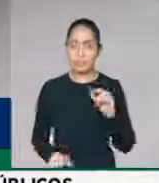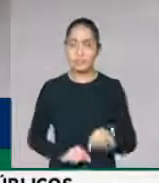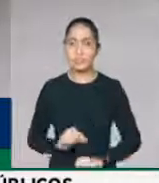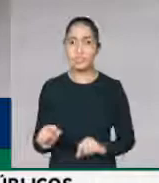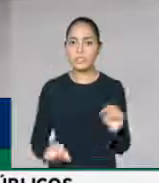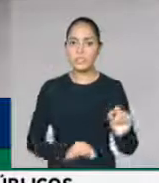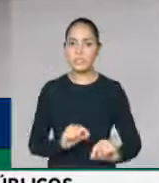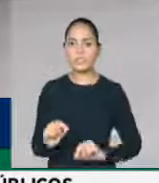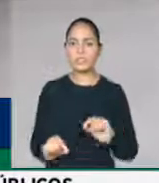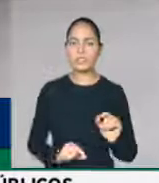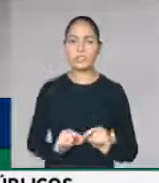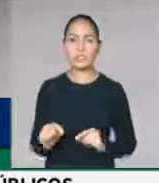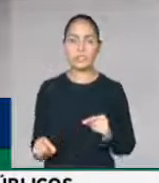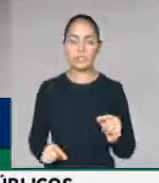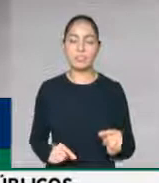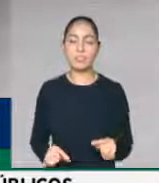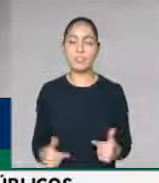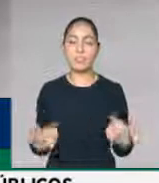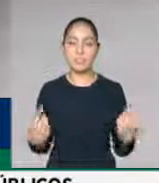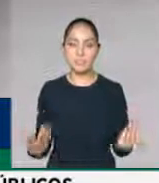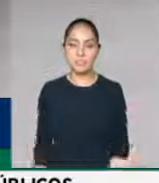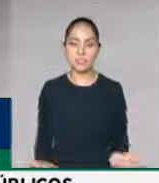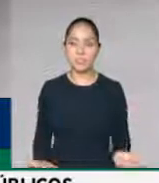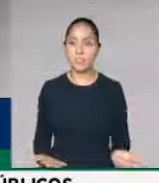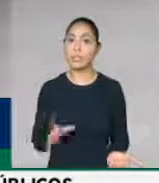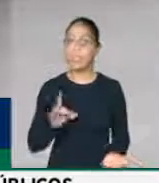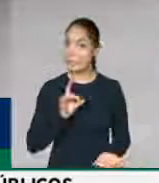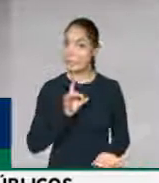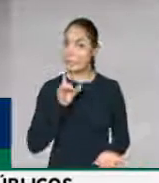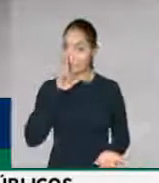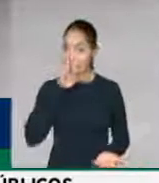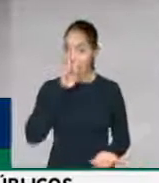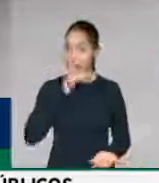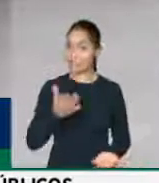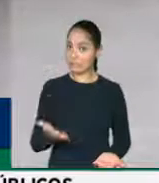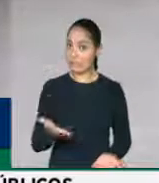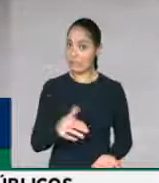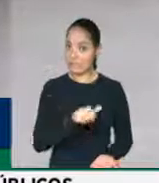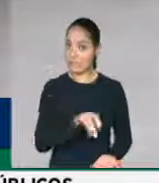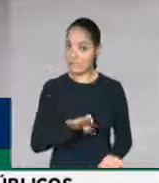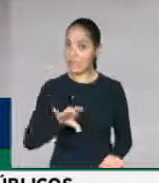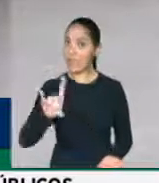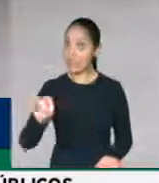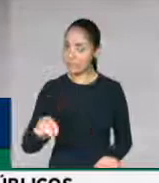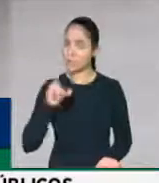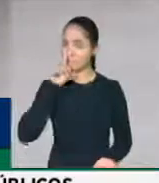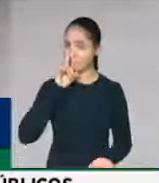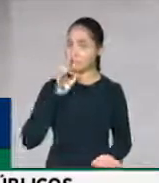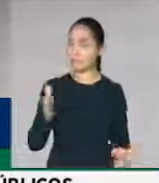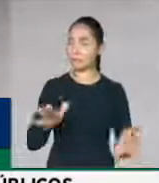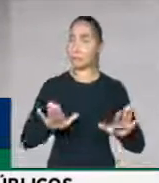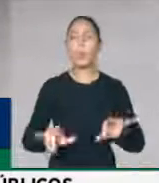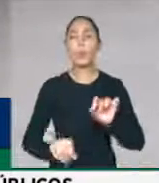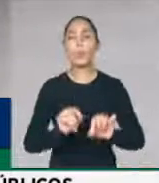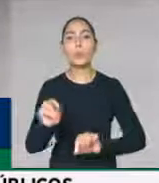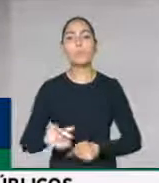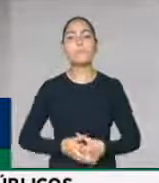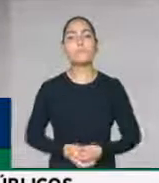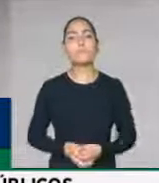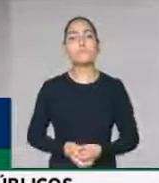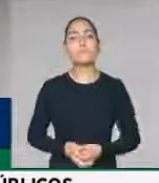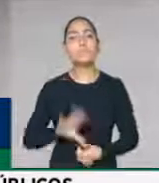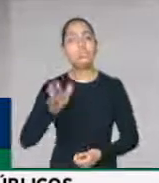deveria ser feito, é muito arriscado. E uma coisa que é muito importante, que até foi trazido aqui por algum colega meu,